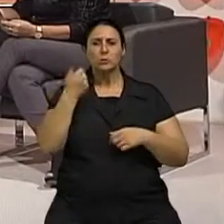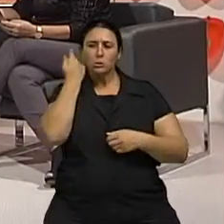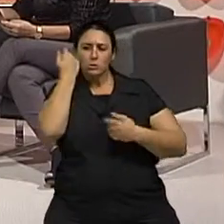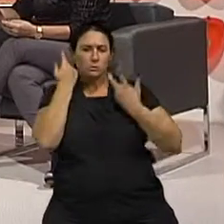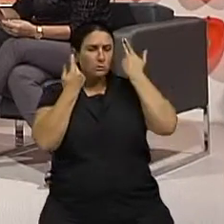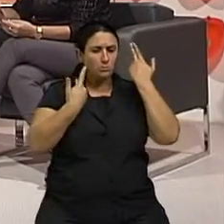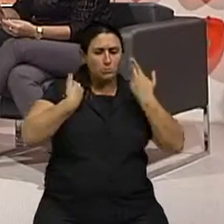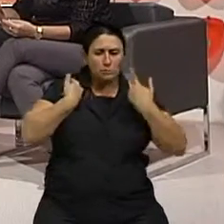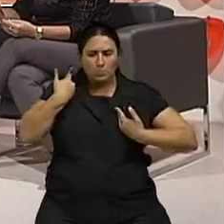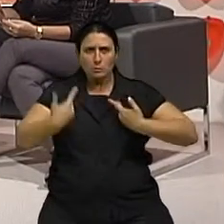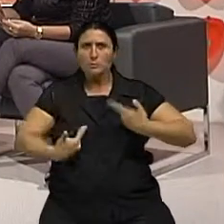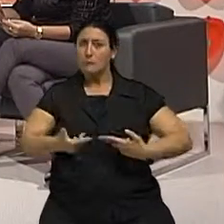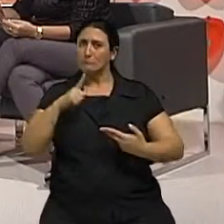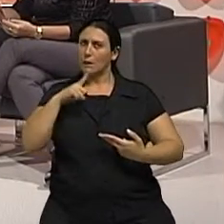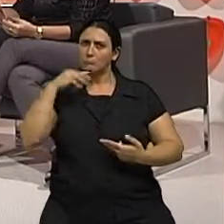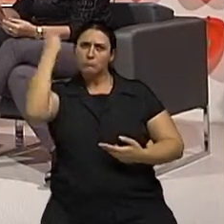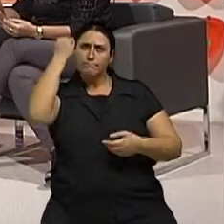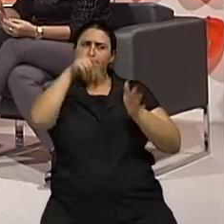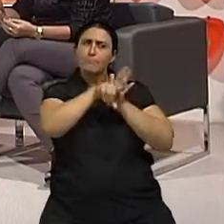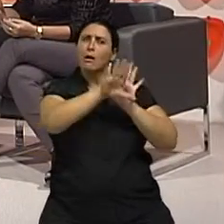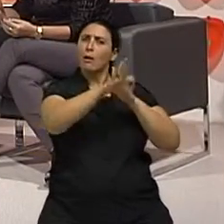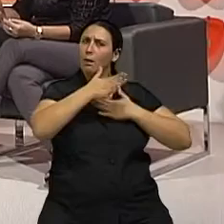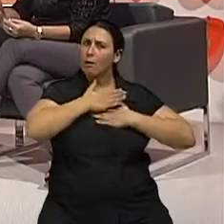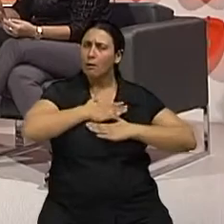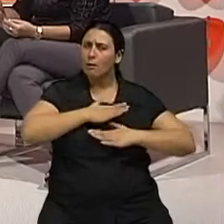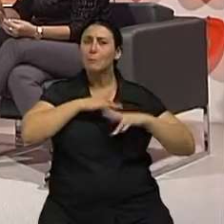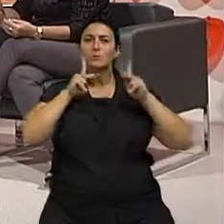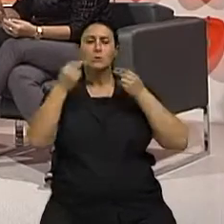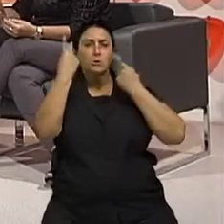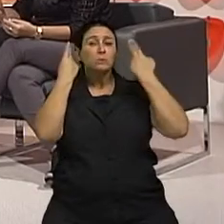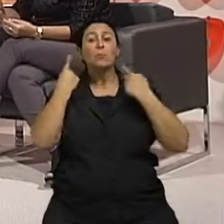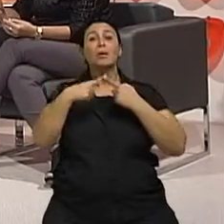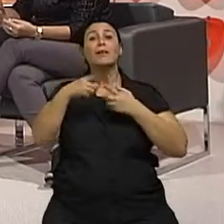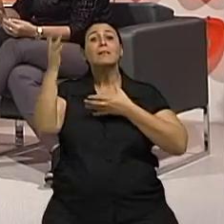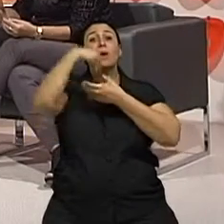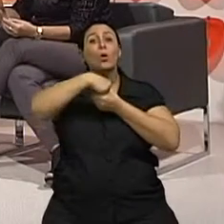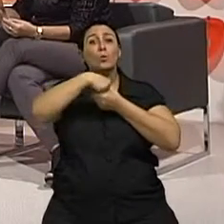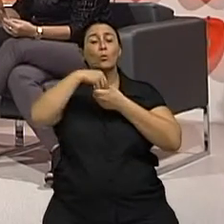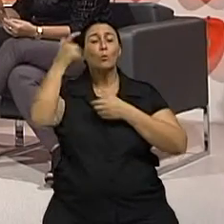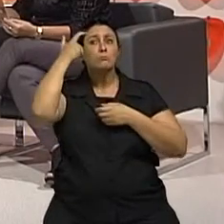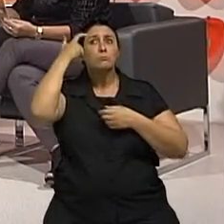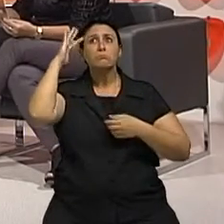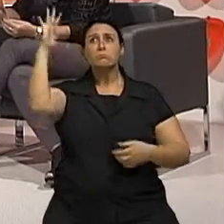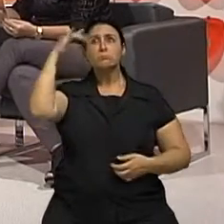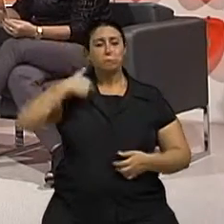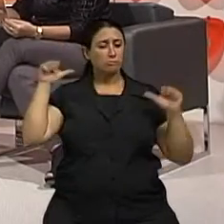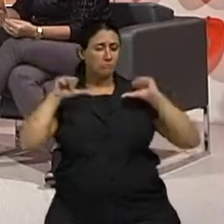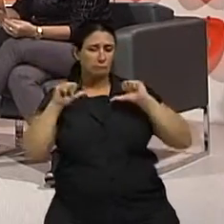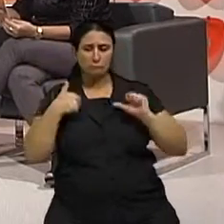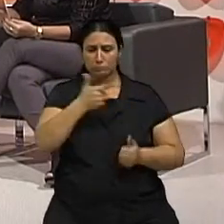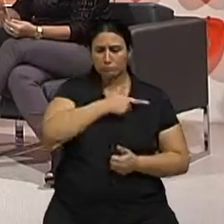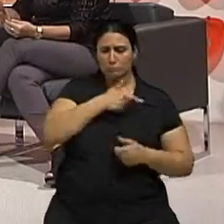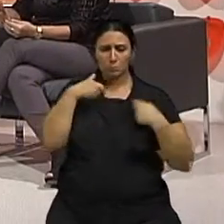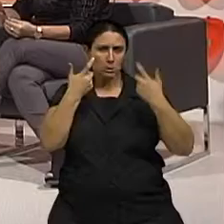E assim tem várias nuances do psiquê, em que a pessoa às não necessita cirurgia. Então essas pessoas